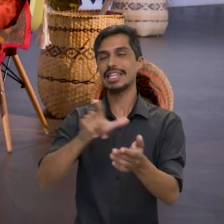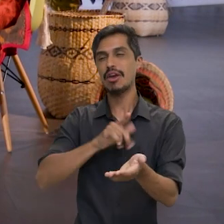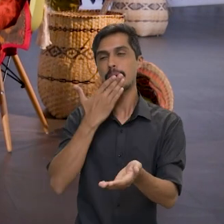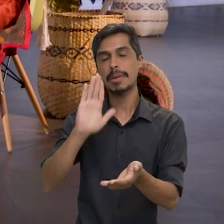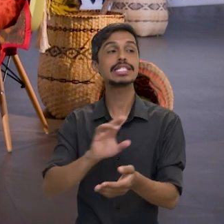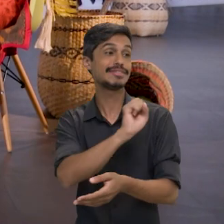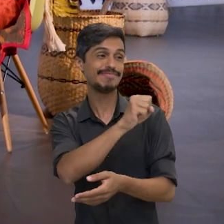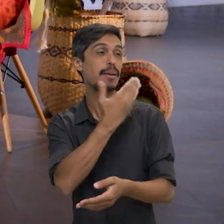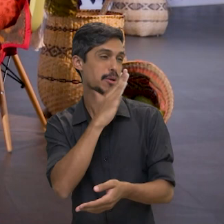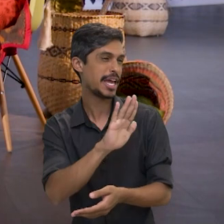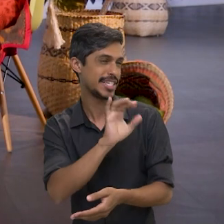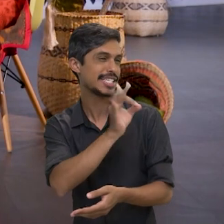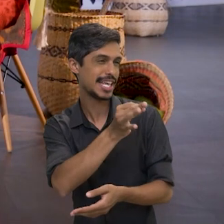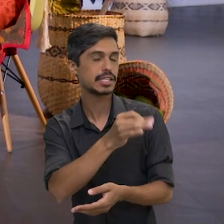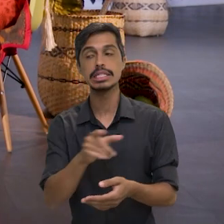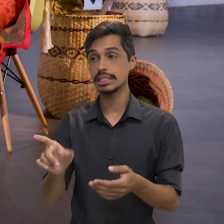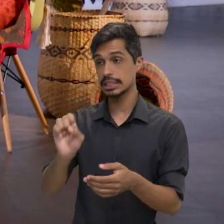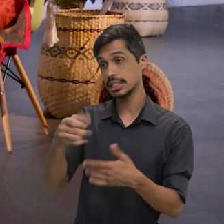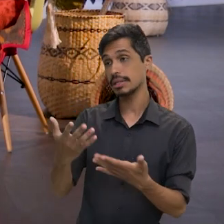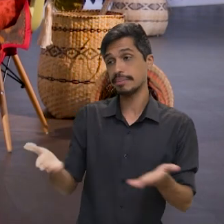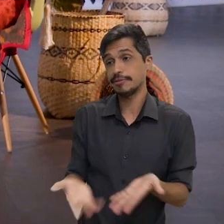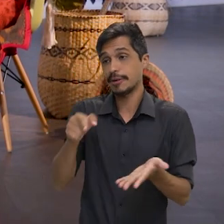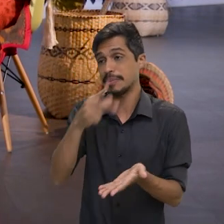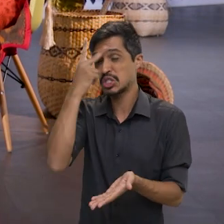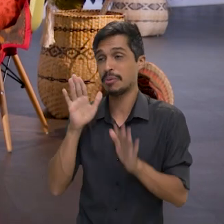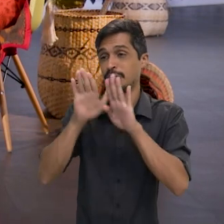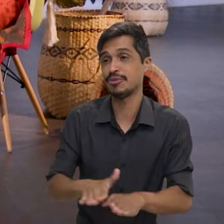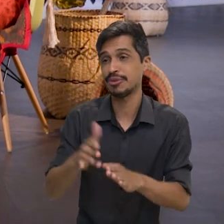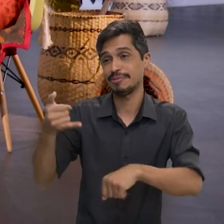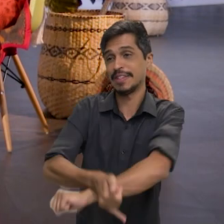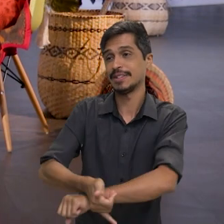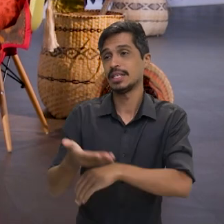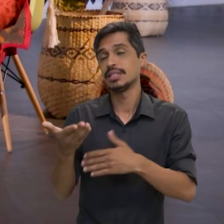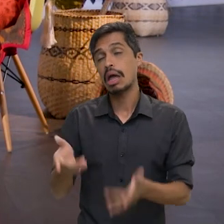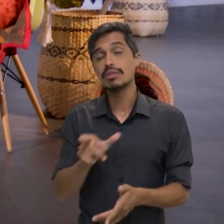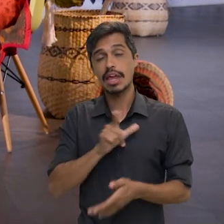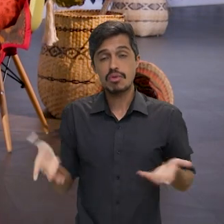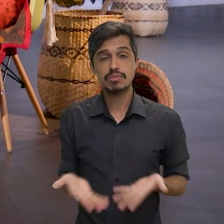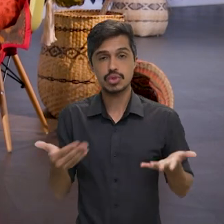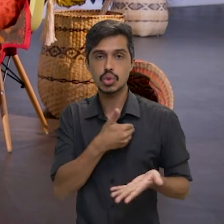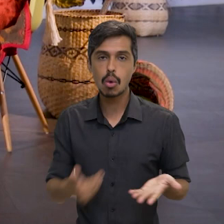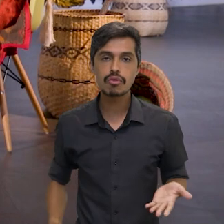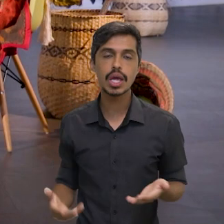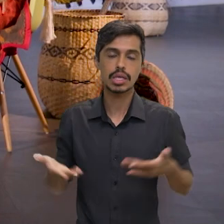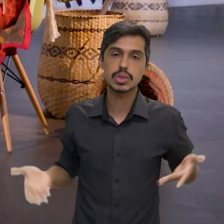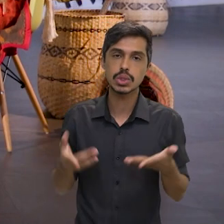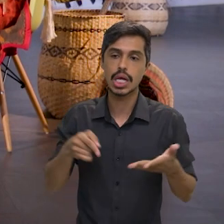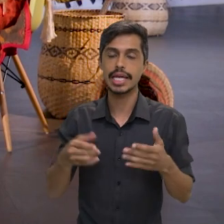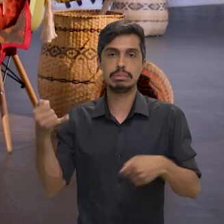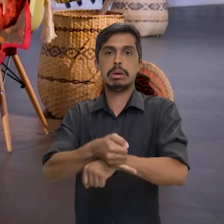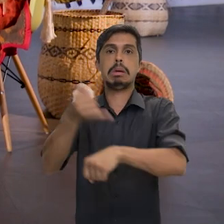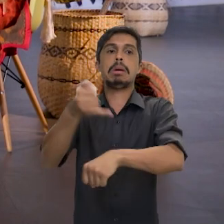né? A promessa. Para que eles pudessem permanecer ali. Então, houve ali também uma motivação, né? Para aumentar